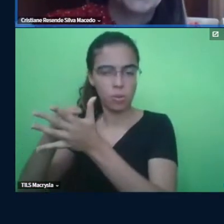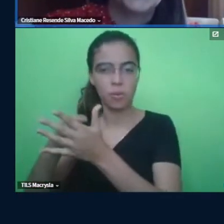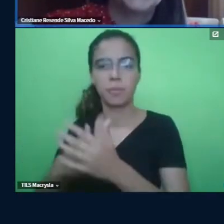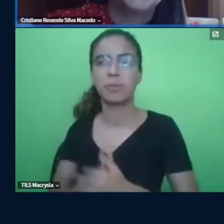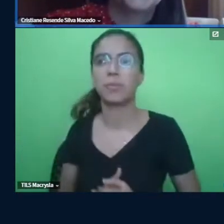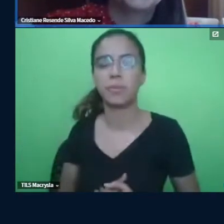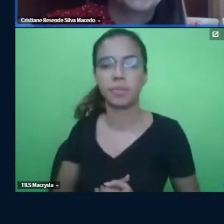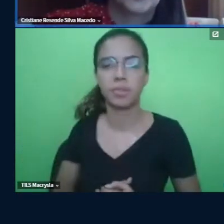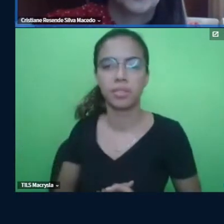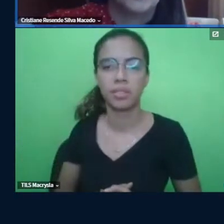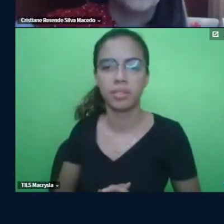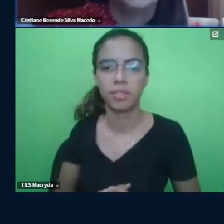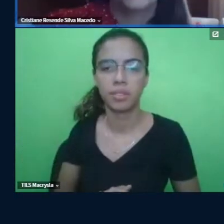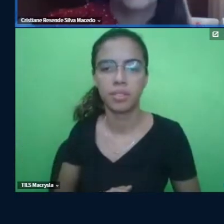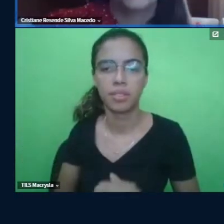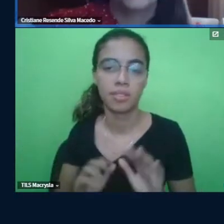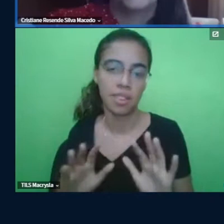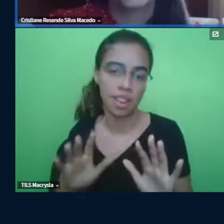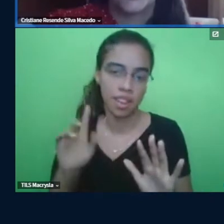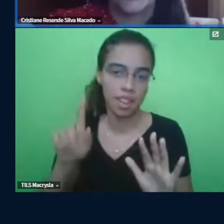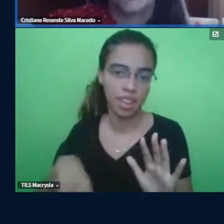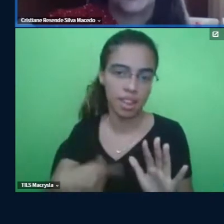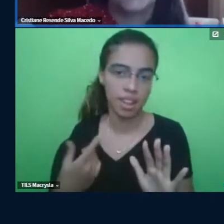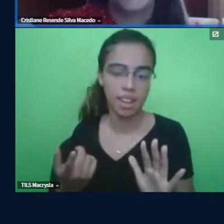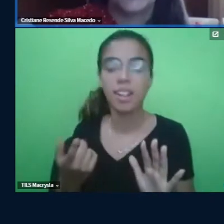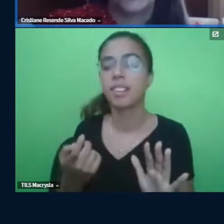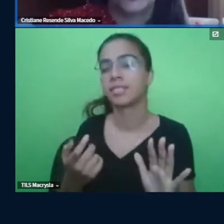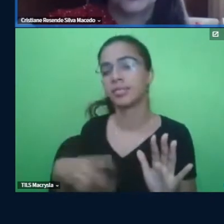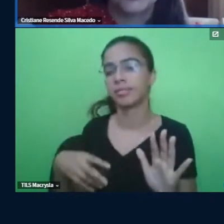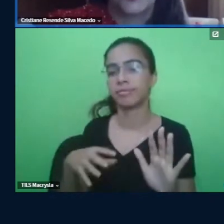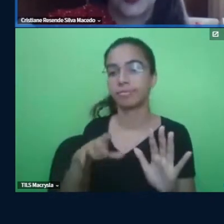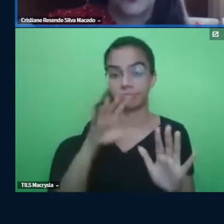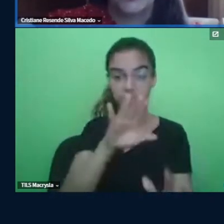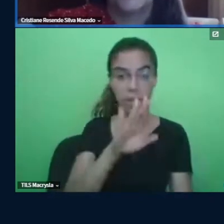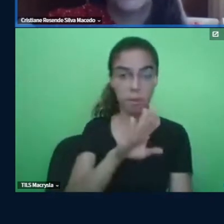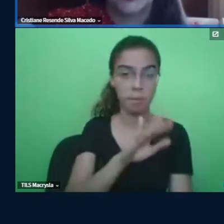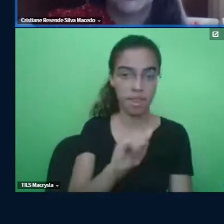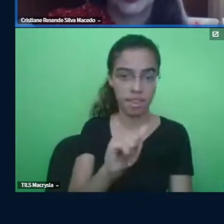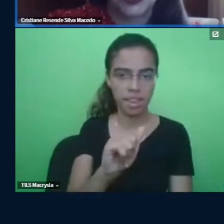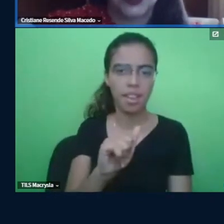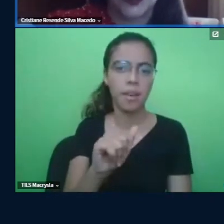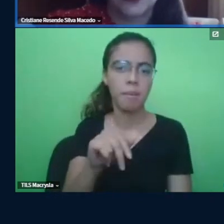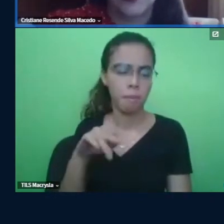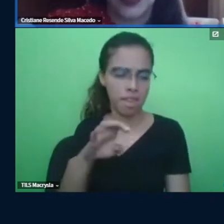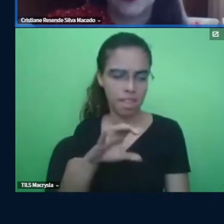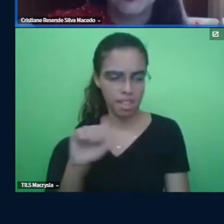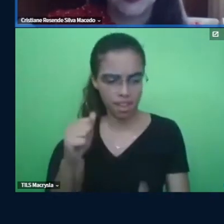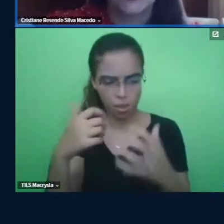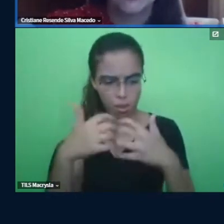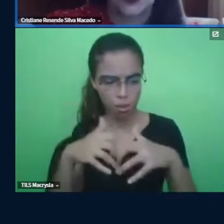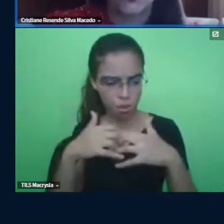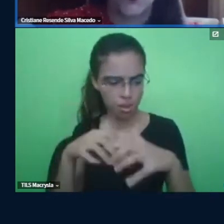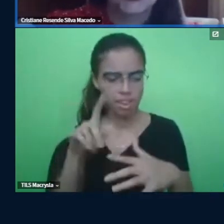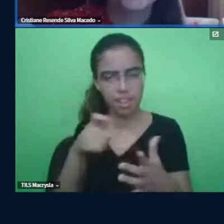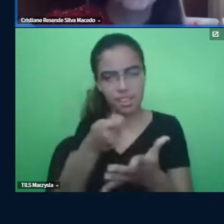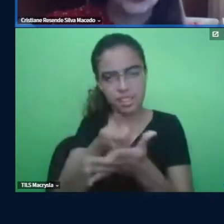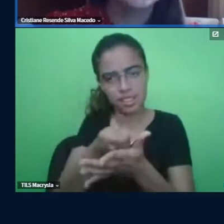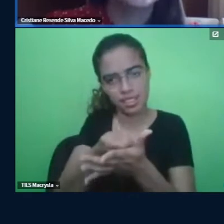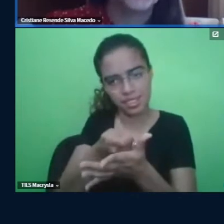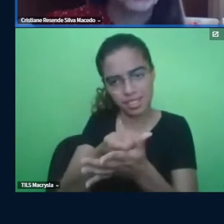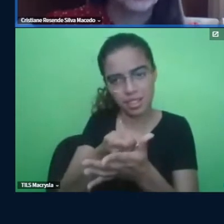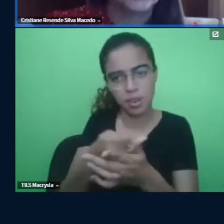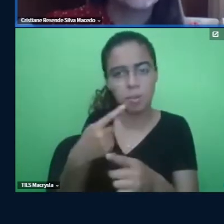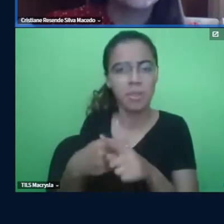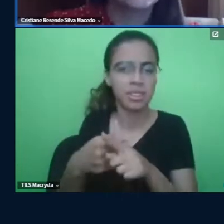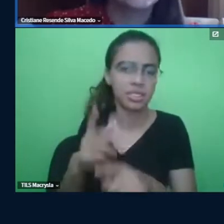Mas... E no caso dela, essa metacognição é realmente muito exigida. O nível dela, apesar de ela estar com 4